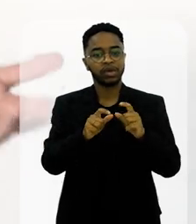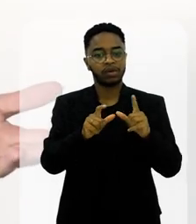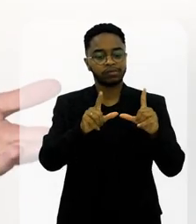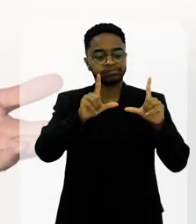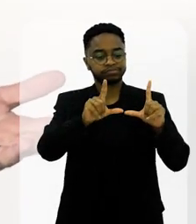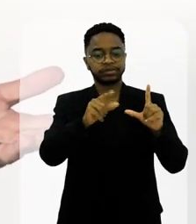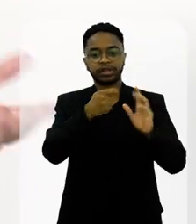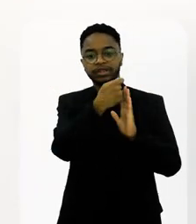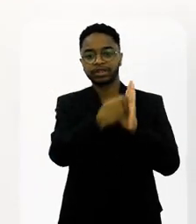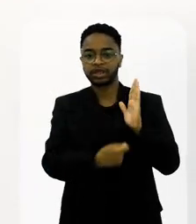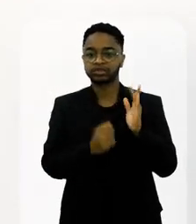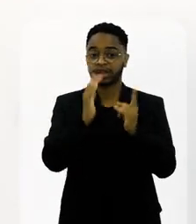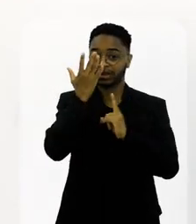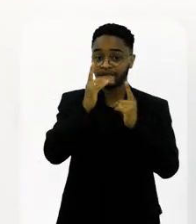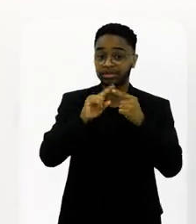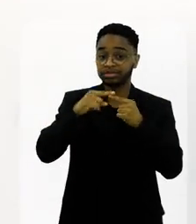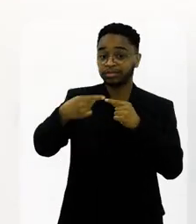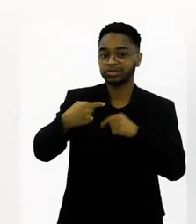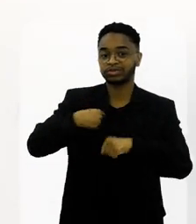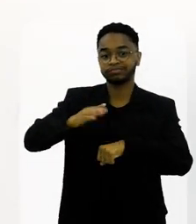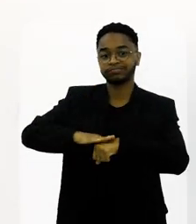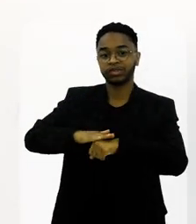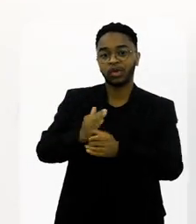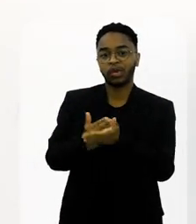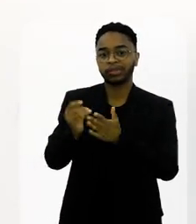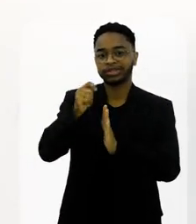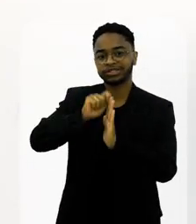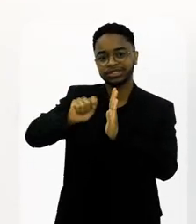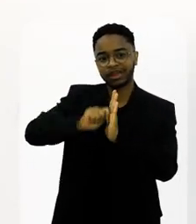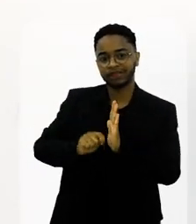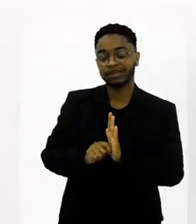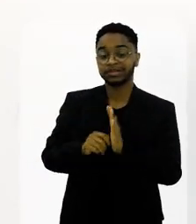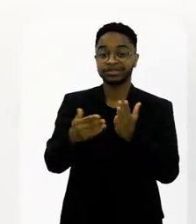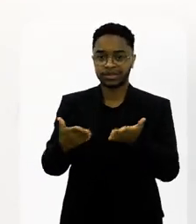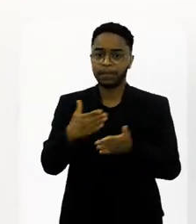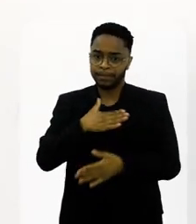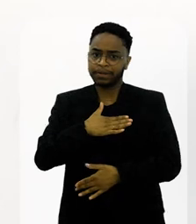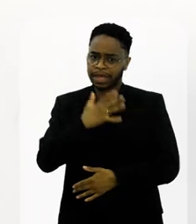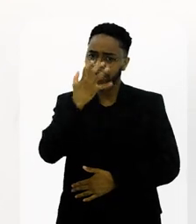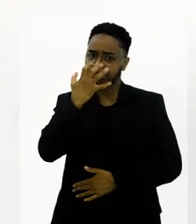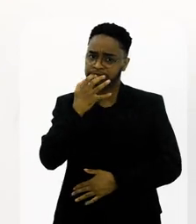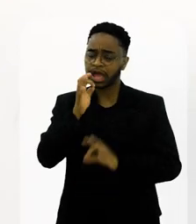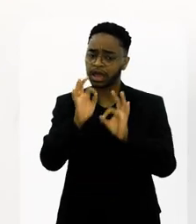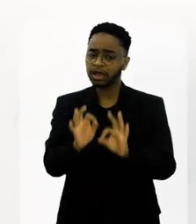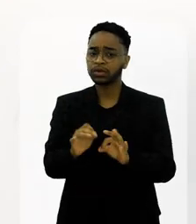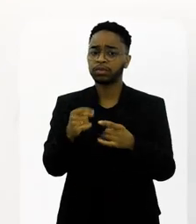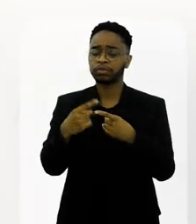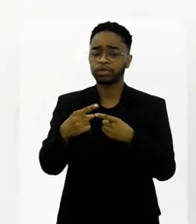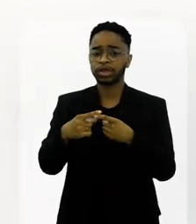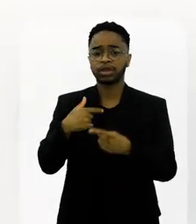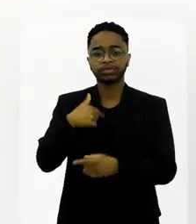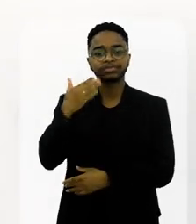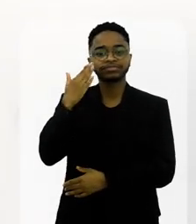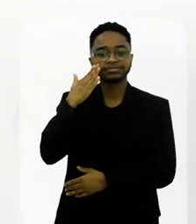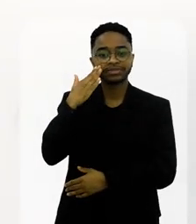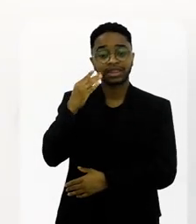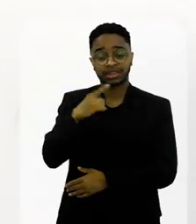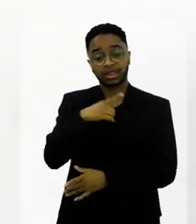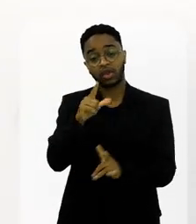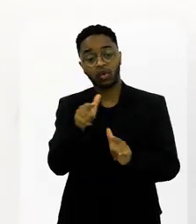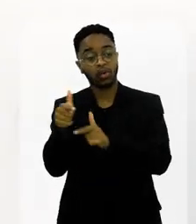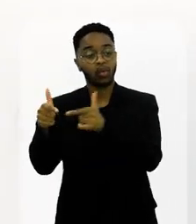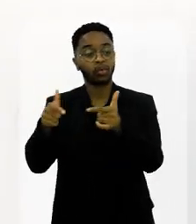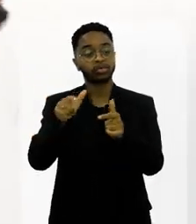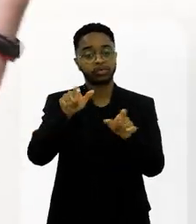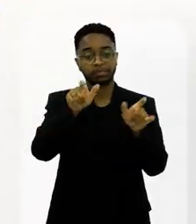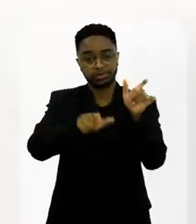a coluna de carnaval e, em algum momento, eu passar a fazer a coluna de carnaval. Então, eu levava aquilo muito a sério, assim, porque eu sabia